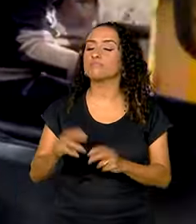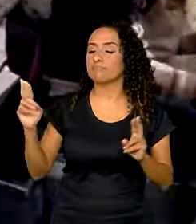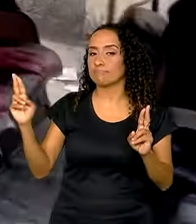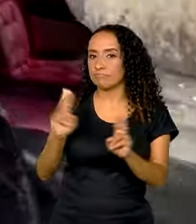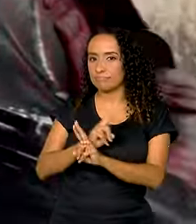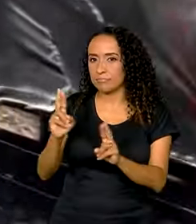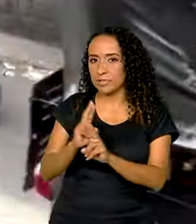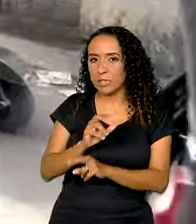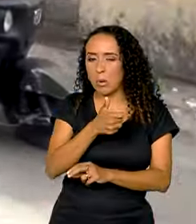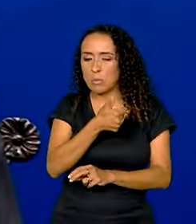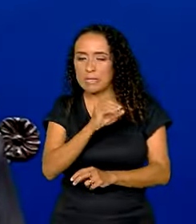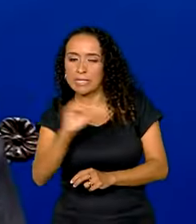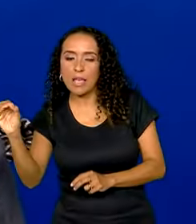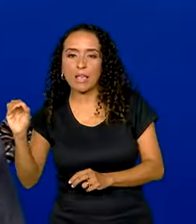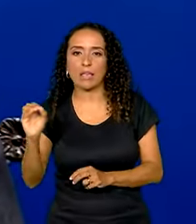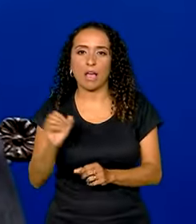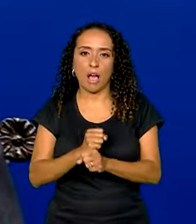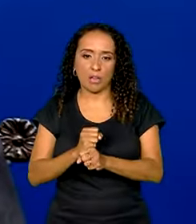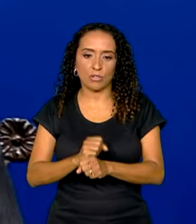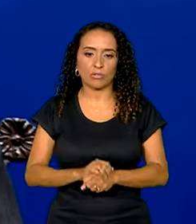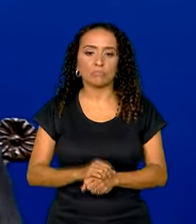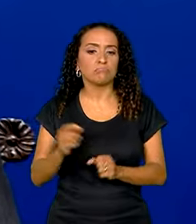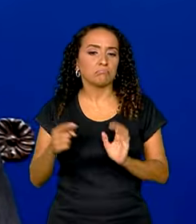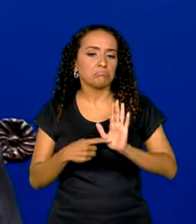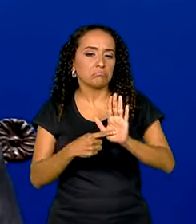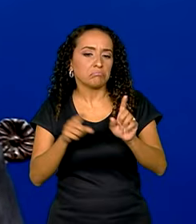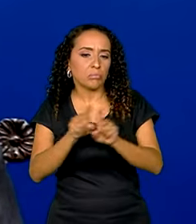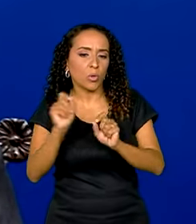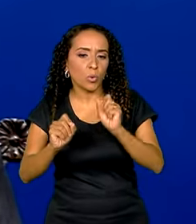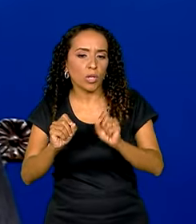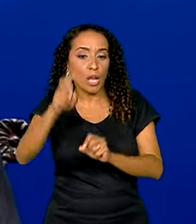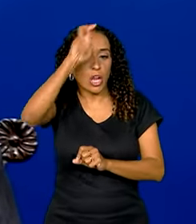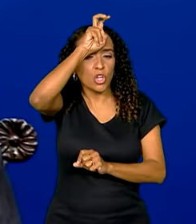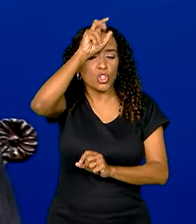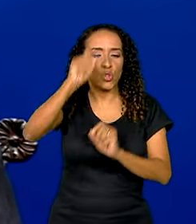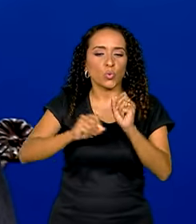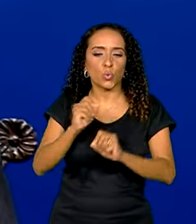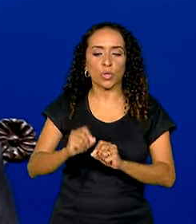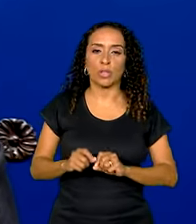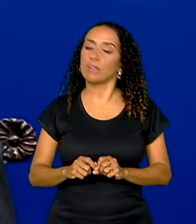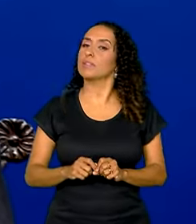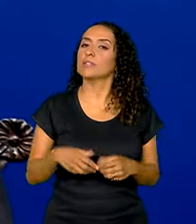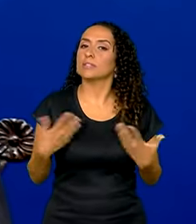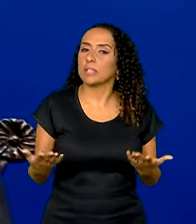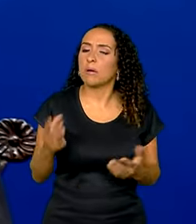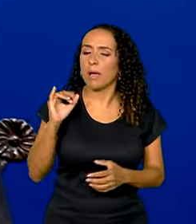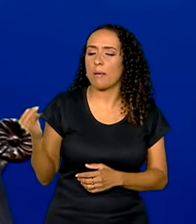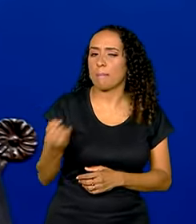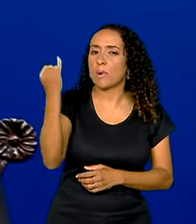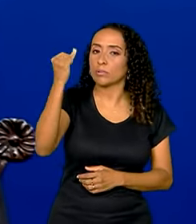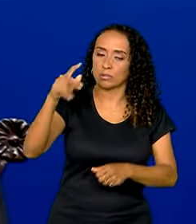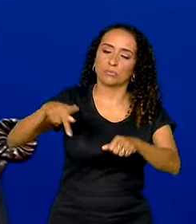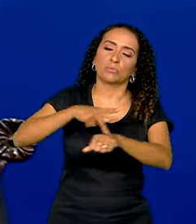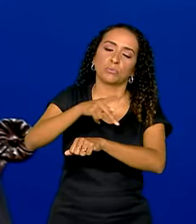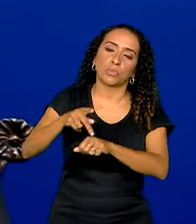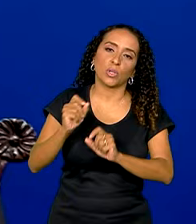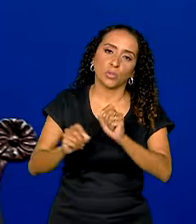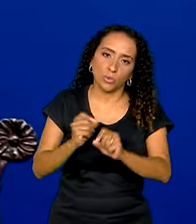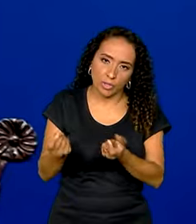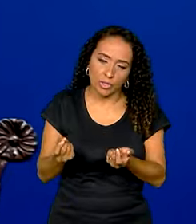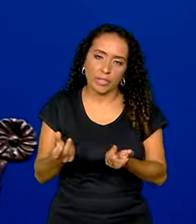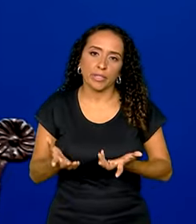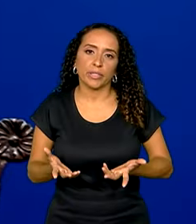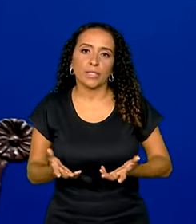que completa 100 anos. Eu destacaria também, no caso do Egito, o fato de a própria importância do país, tanto